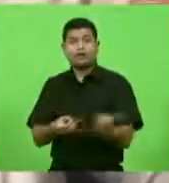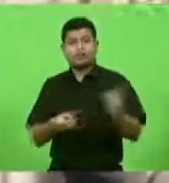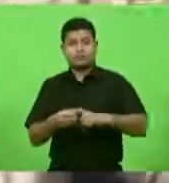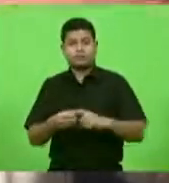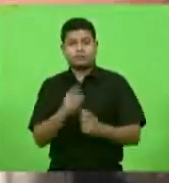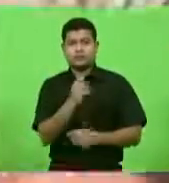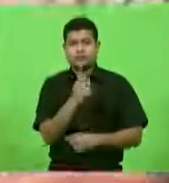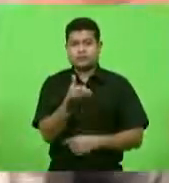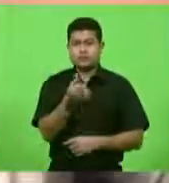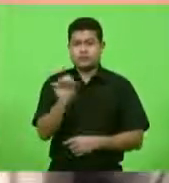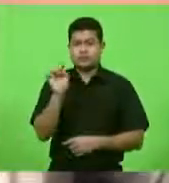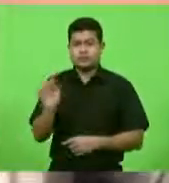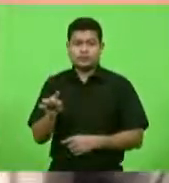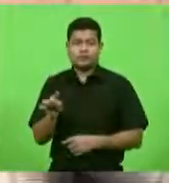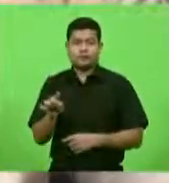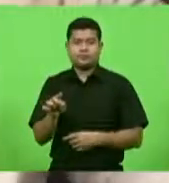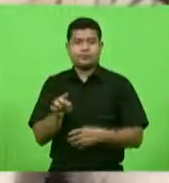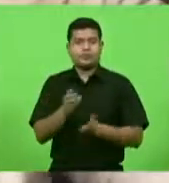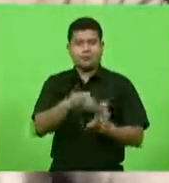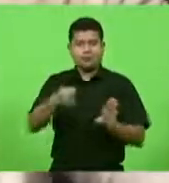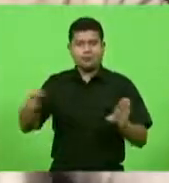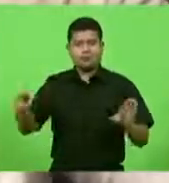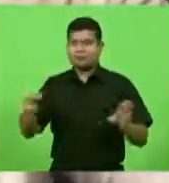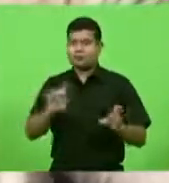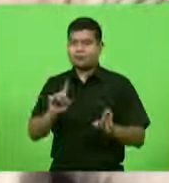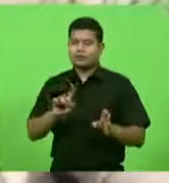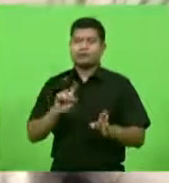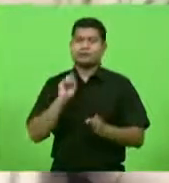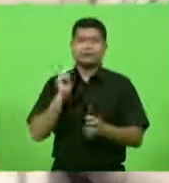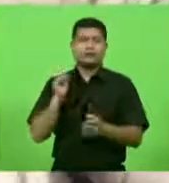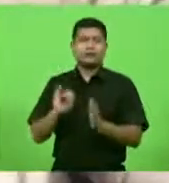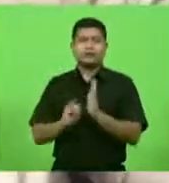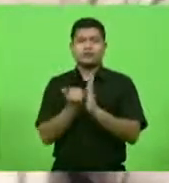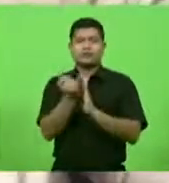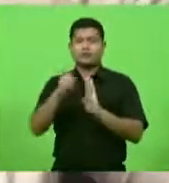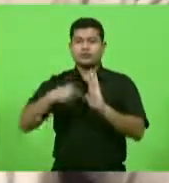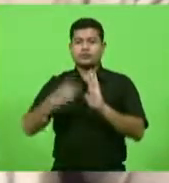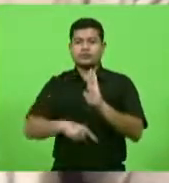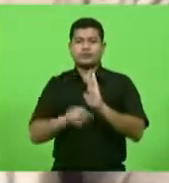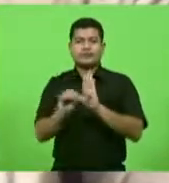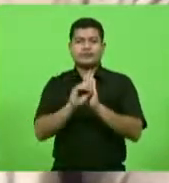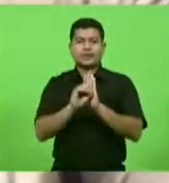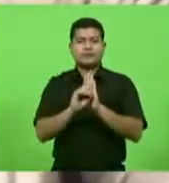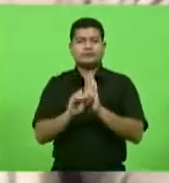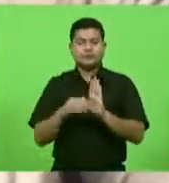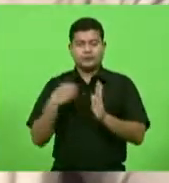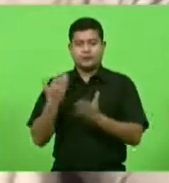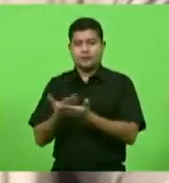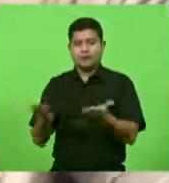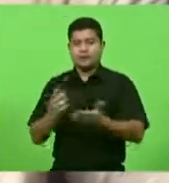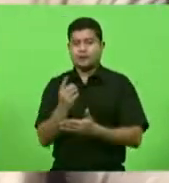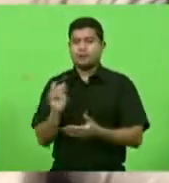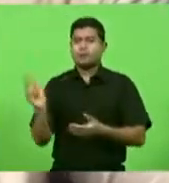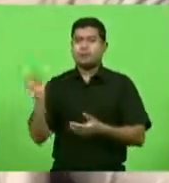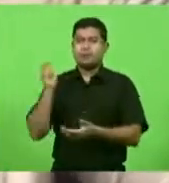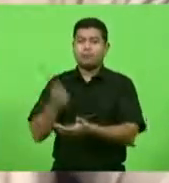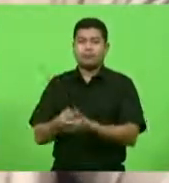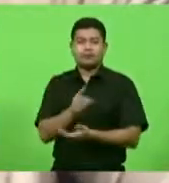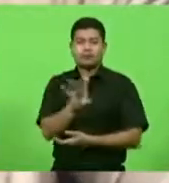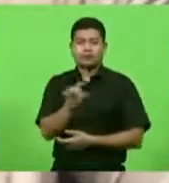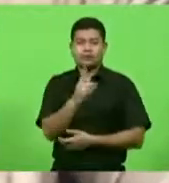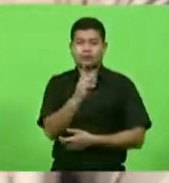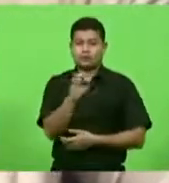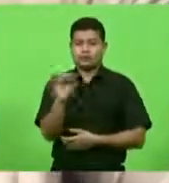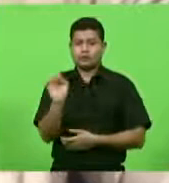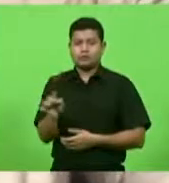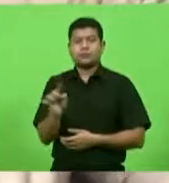longo do tempo ele vai ter apenas o débito de 100 mil reais e com uma carência bastante atraente eu gostei